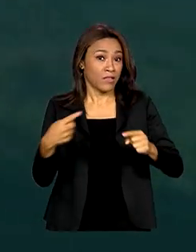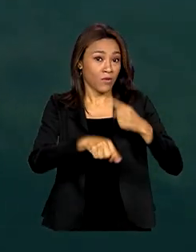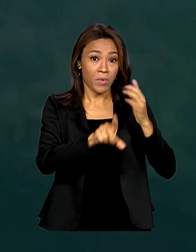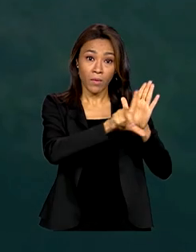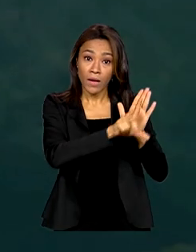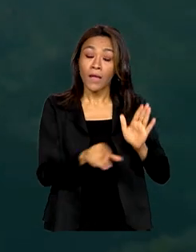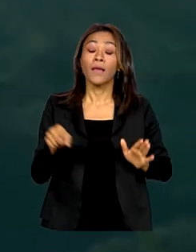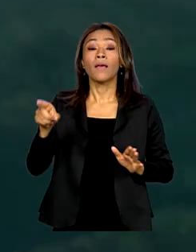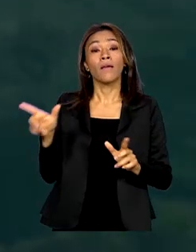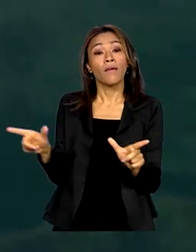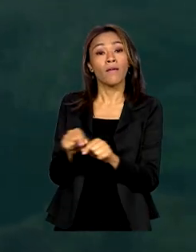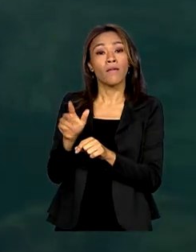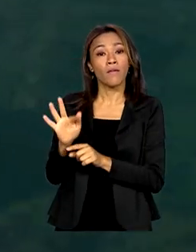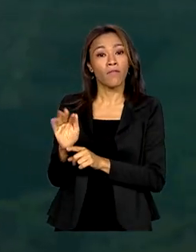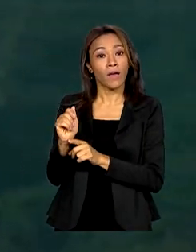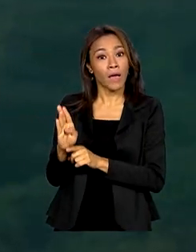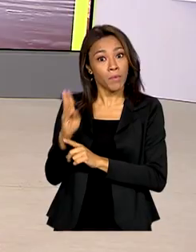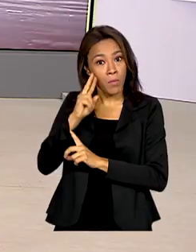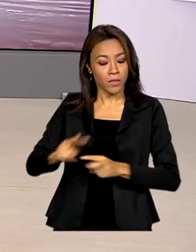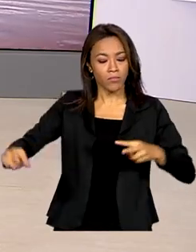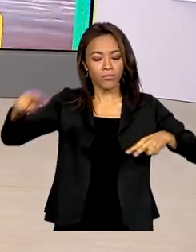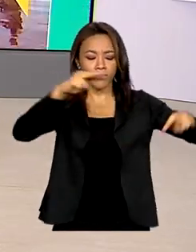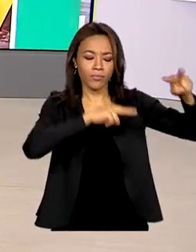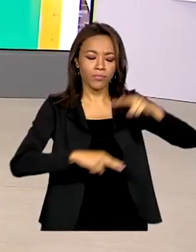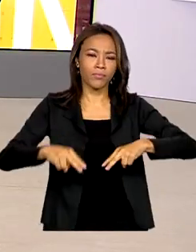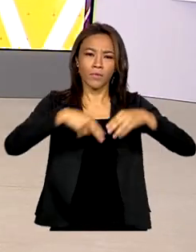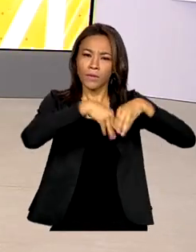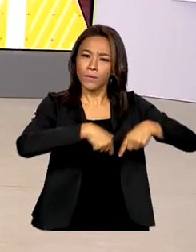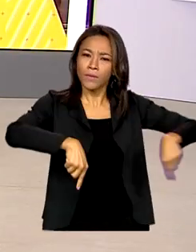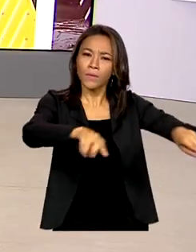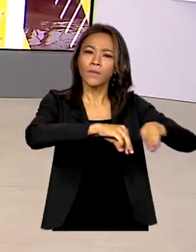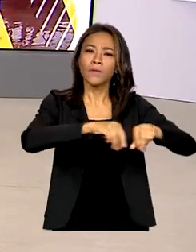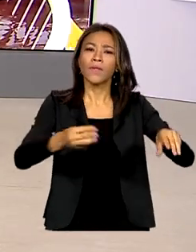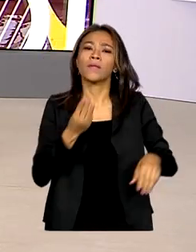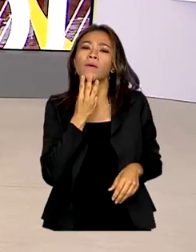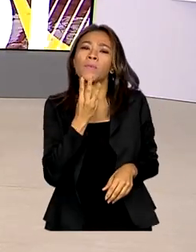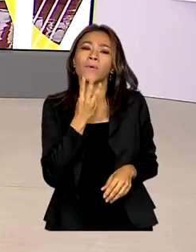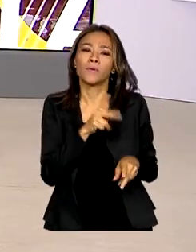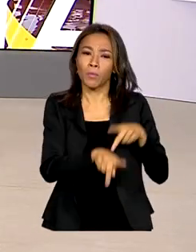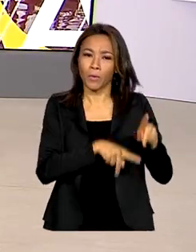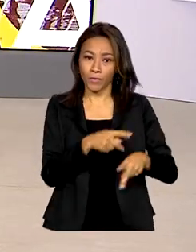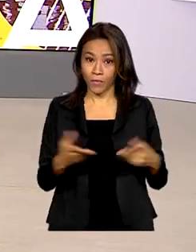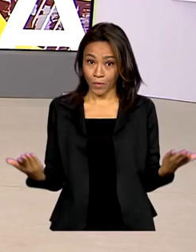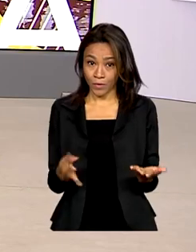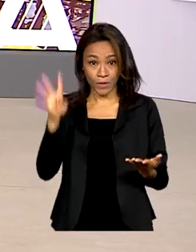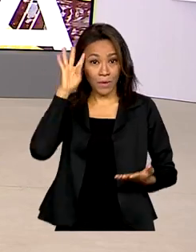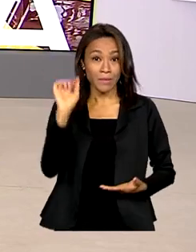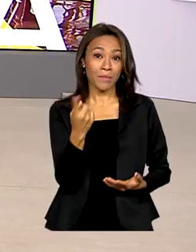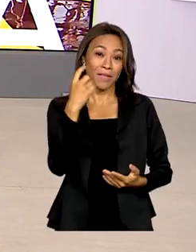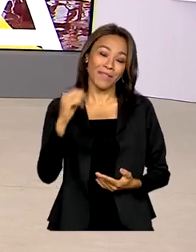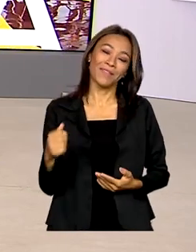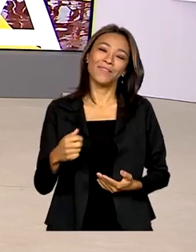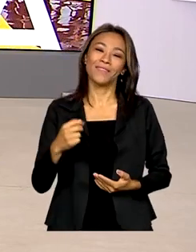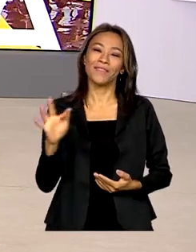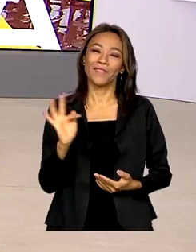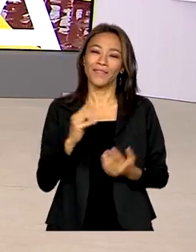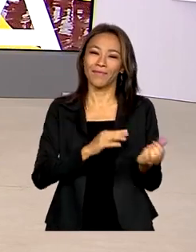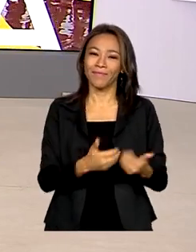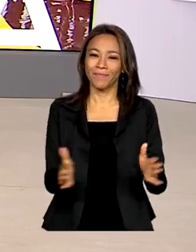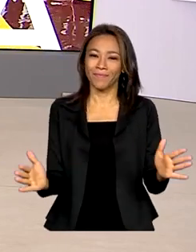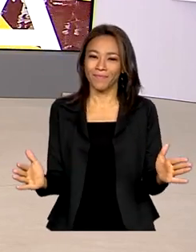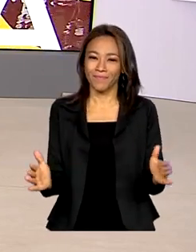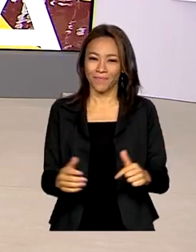na região da terra Yanomami. Quarta-feira, 1º de fevereiro, Brasil em dia, 10 horas.